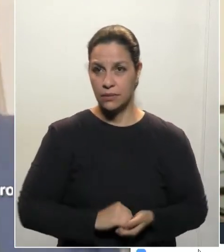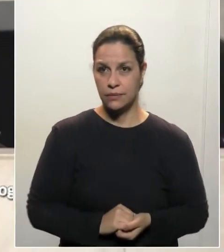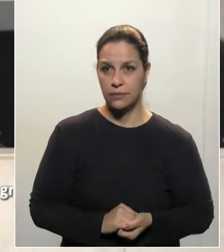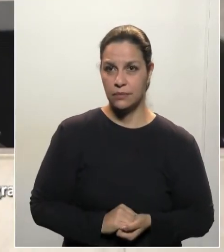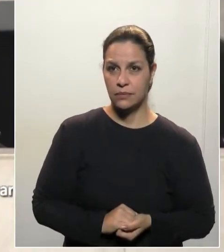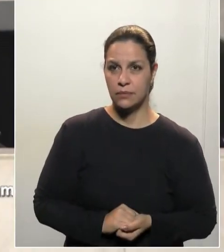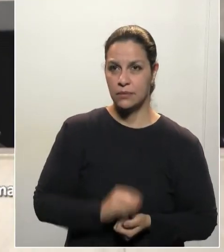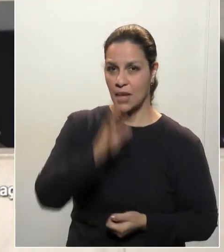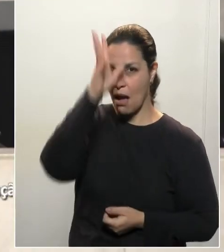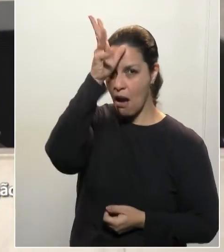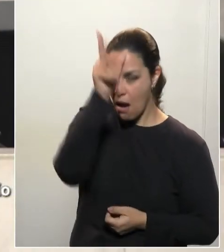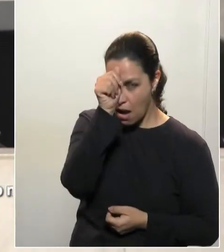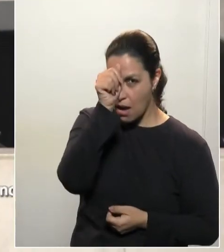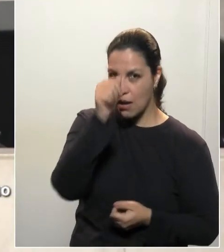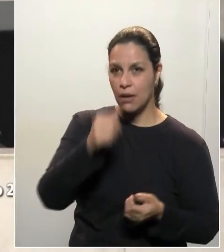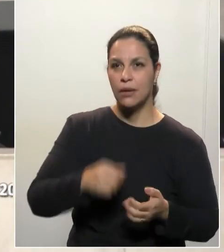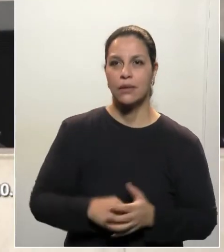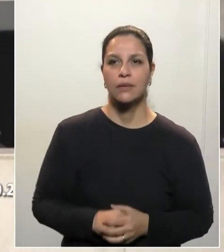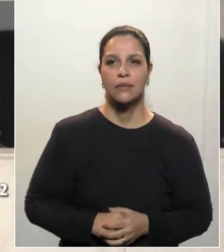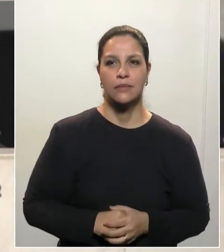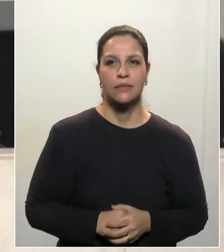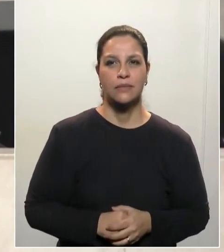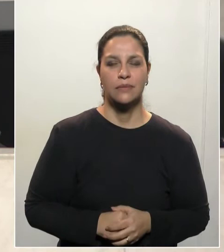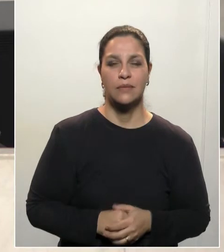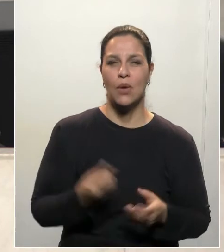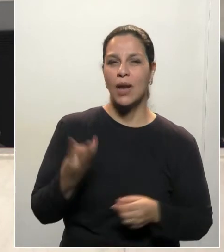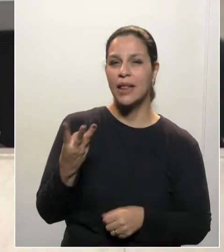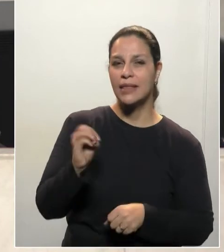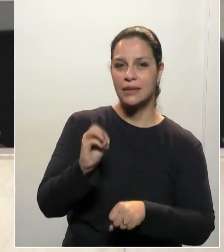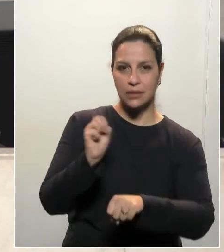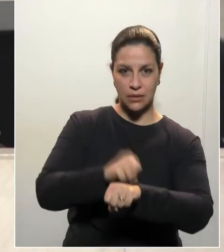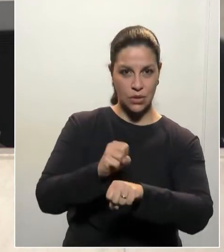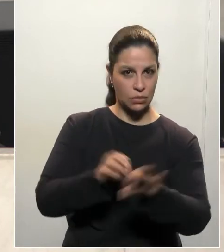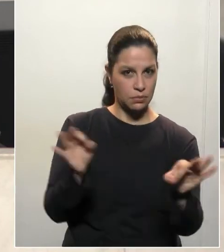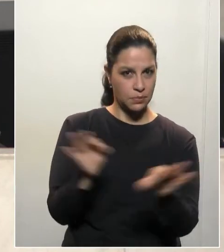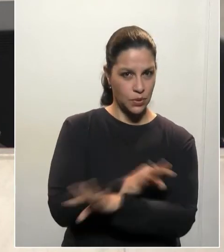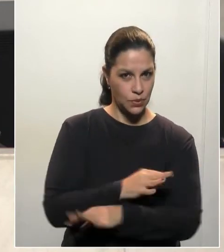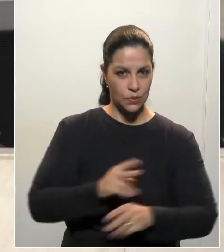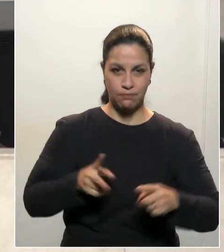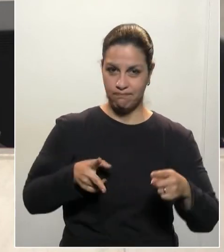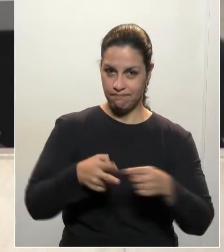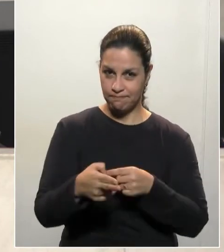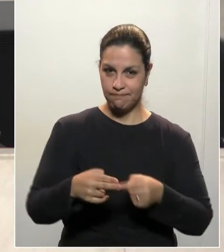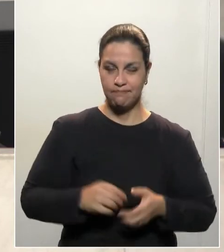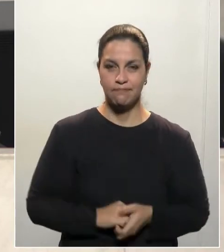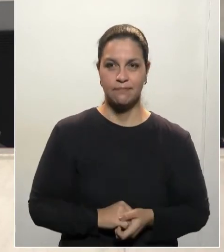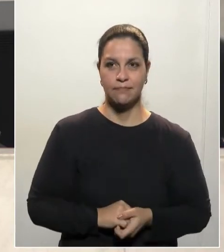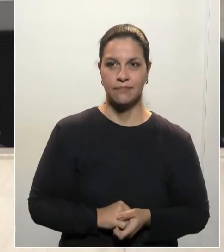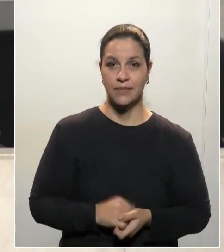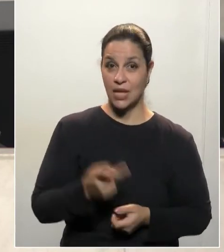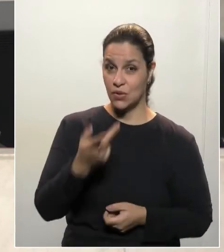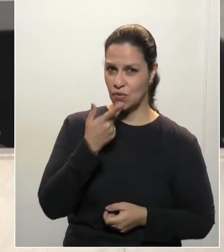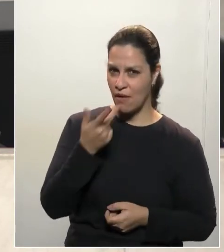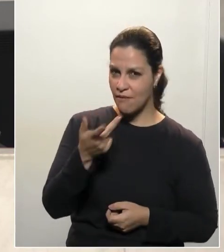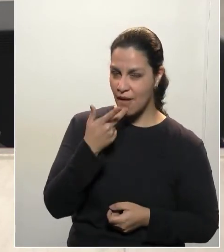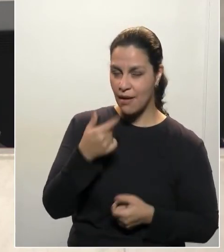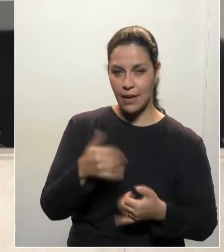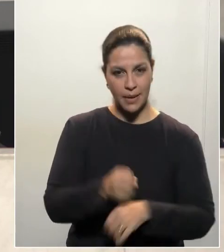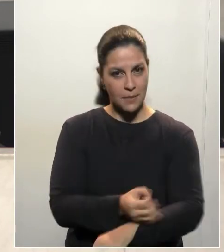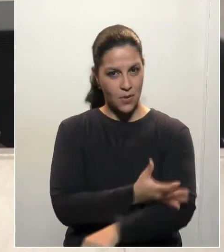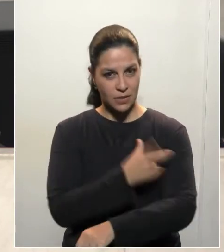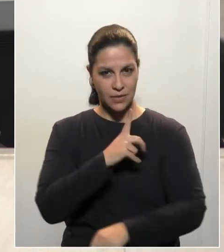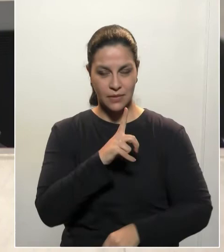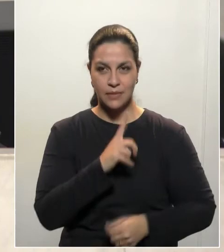Meu caro deputado Galo, 30 segundos, a sua fala está realmente comovente.